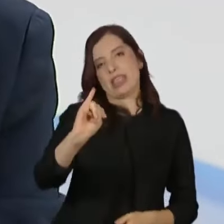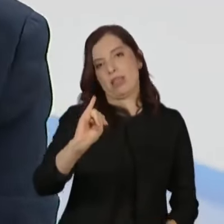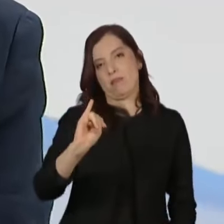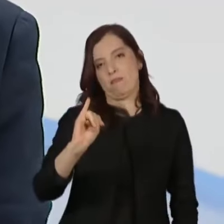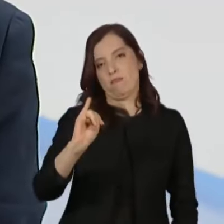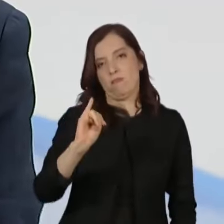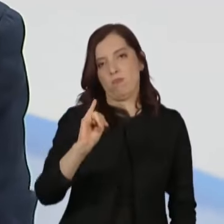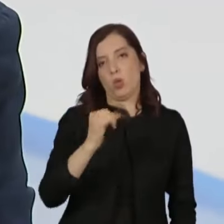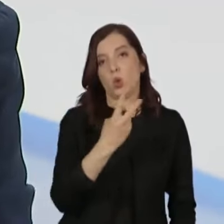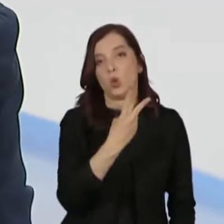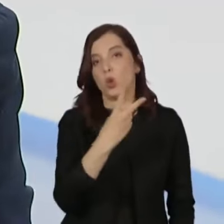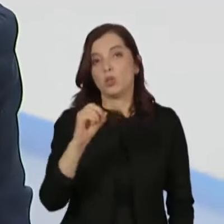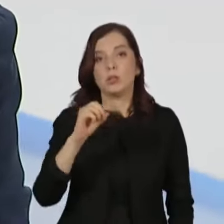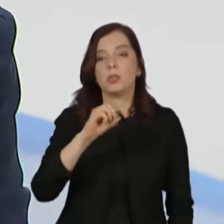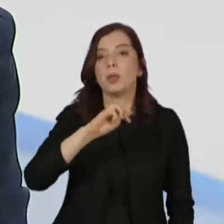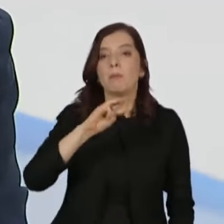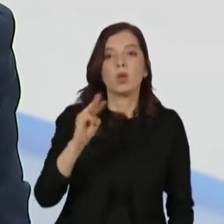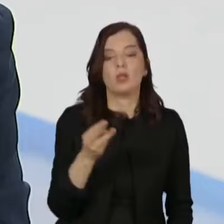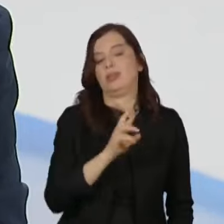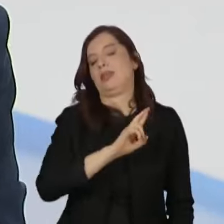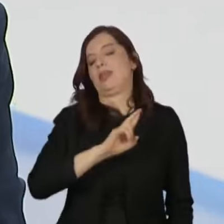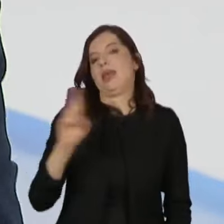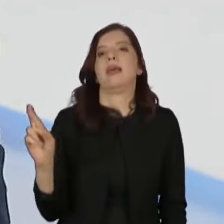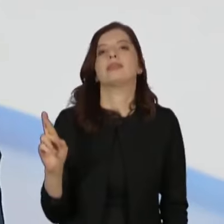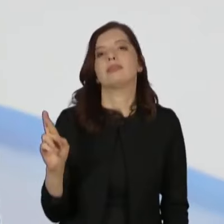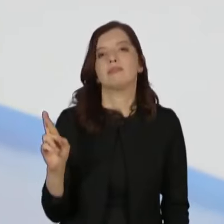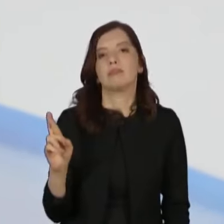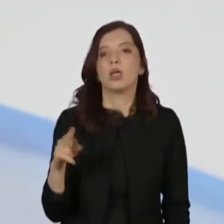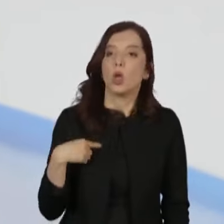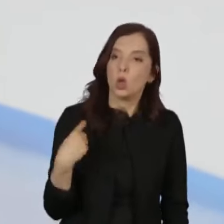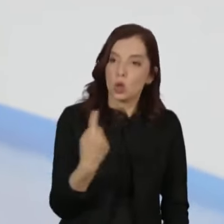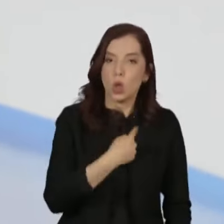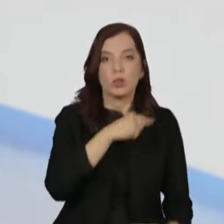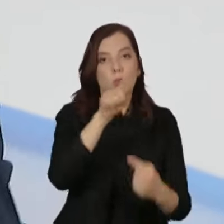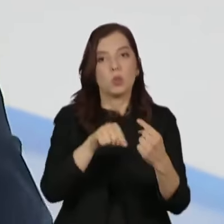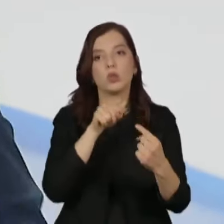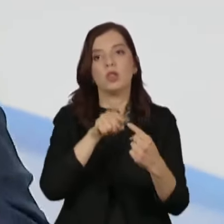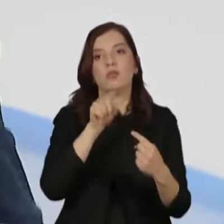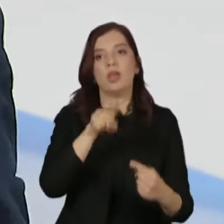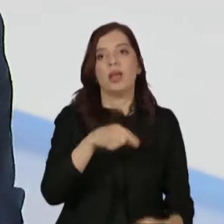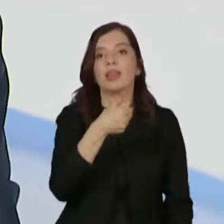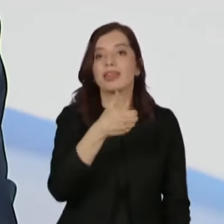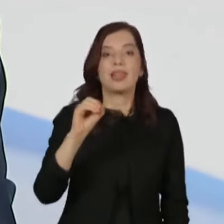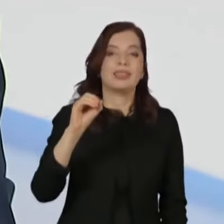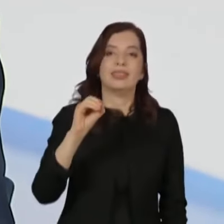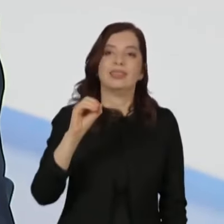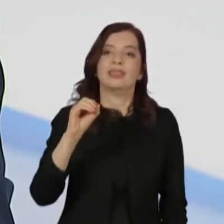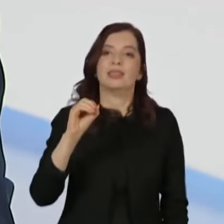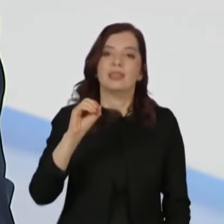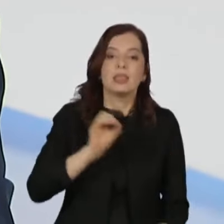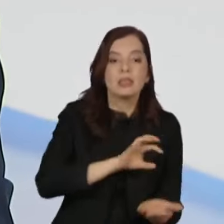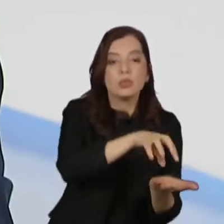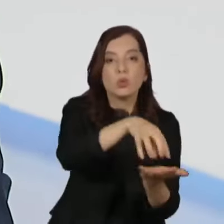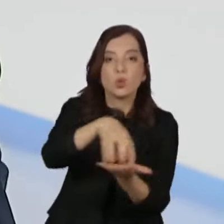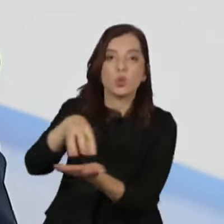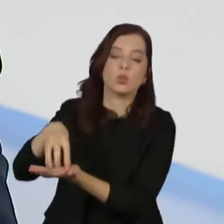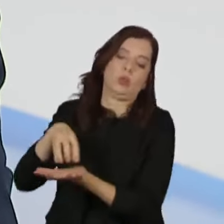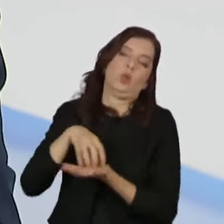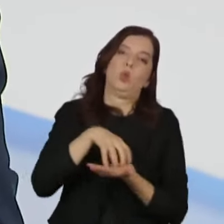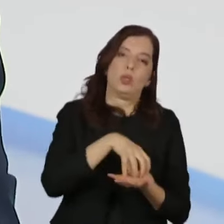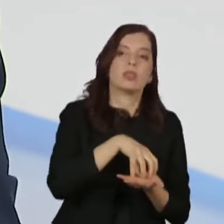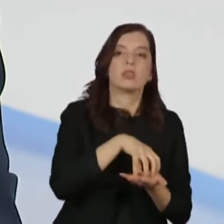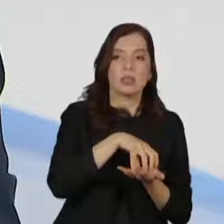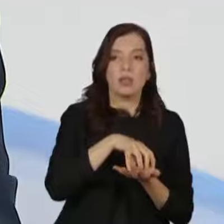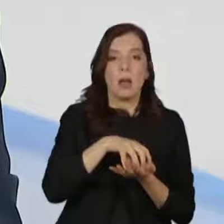e a meta é a gente garantir pelo menos 10 unidades do Centro de Oportunidades espalhadas pela periferia da cidade